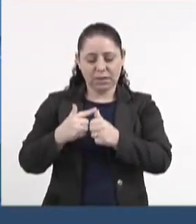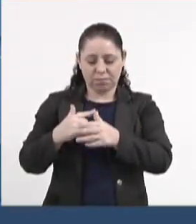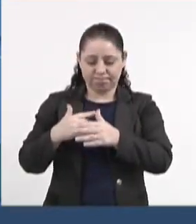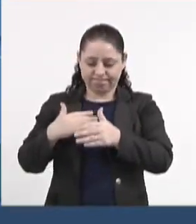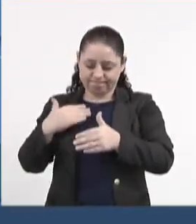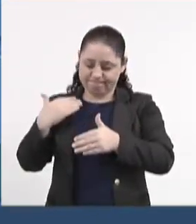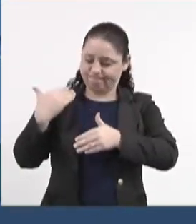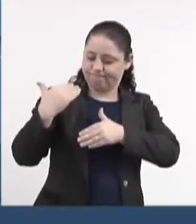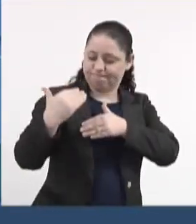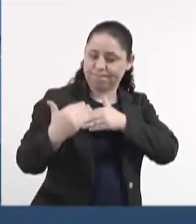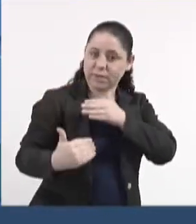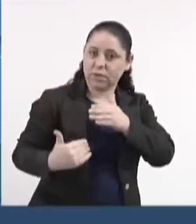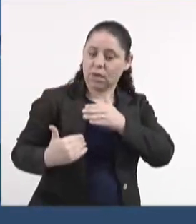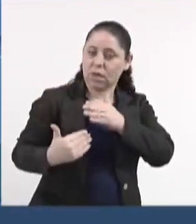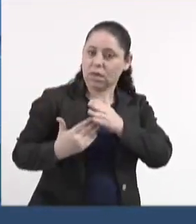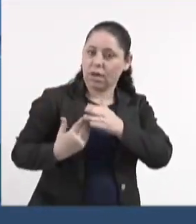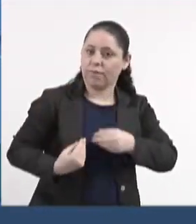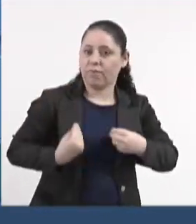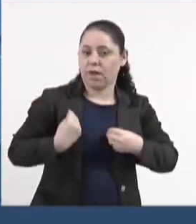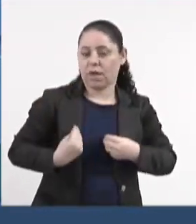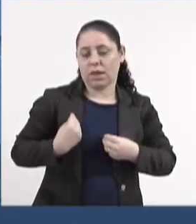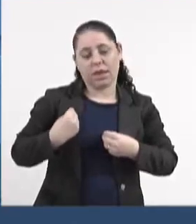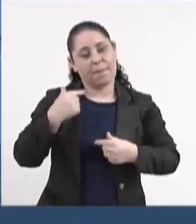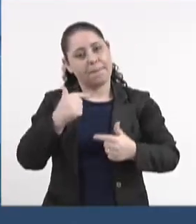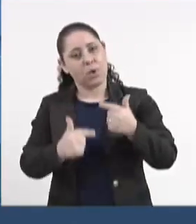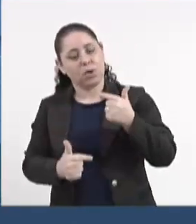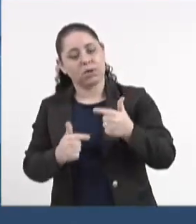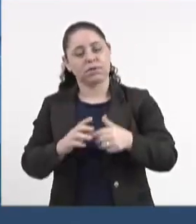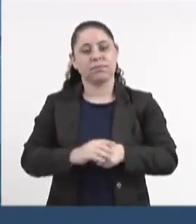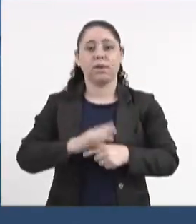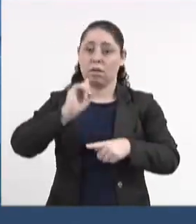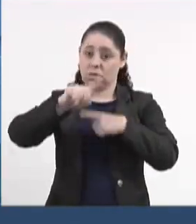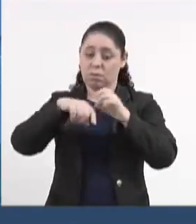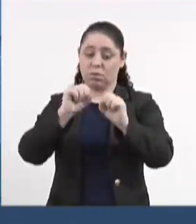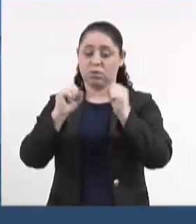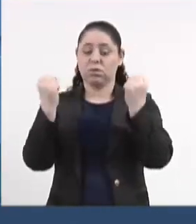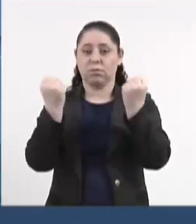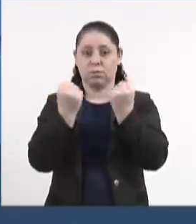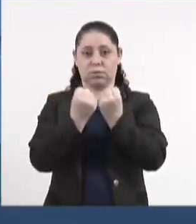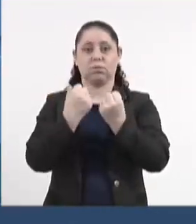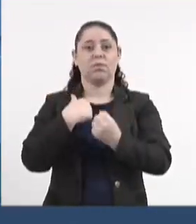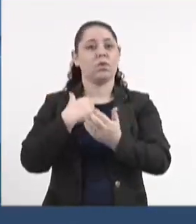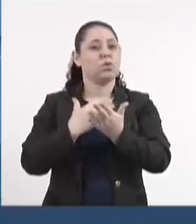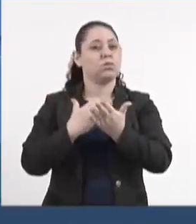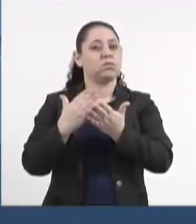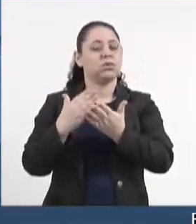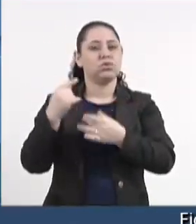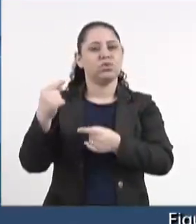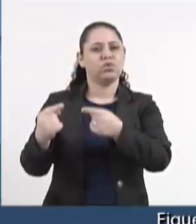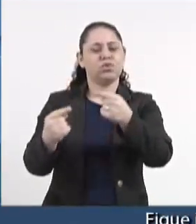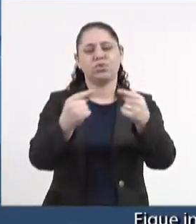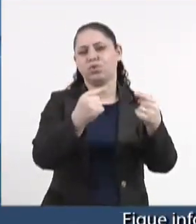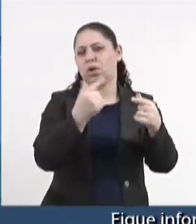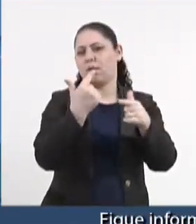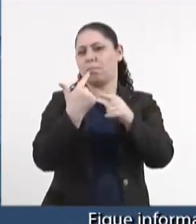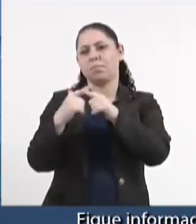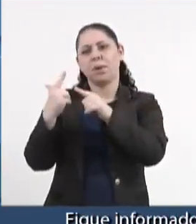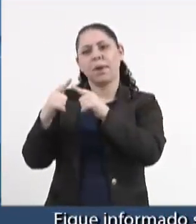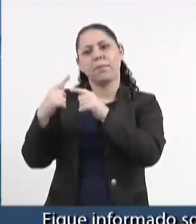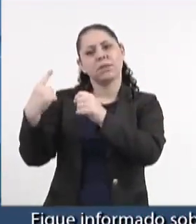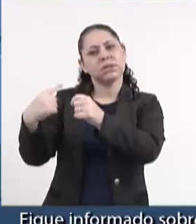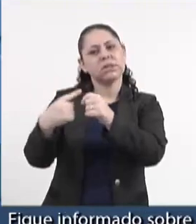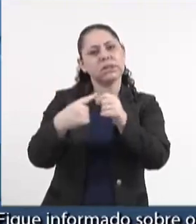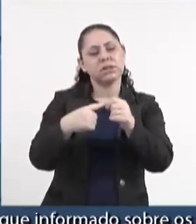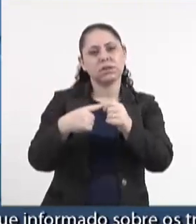da minha trajetória política. Depois desse seminário, eu comecei a discutir os problemas da